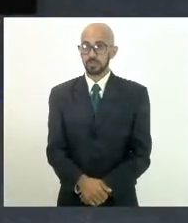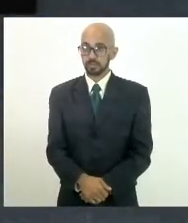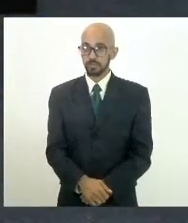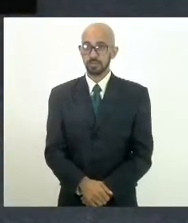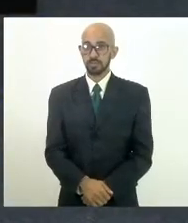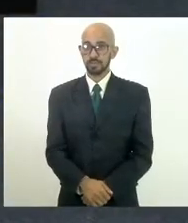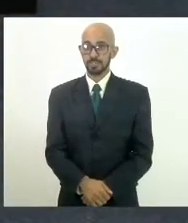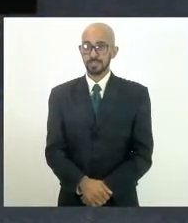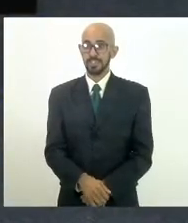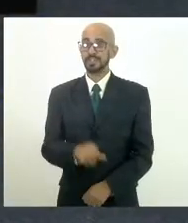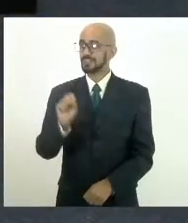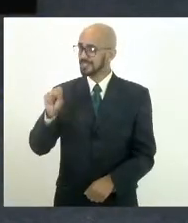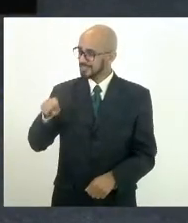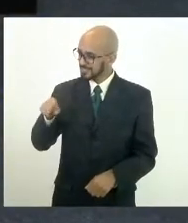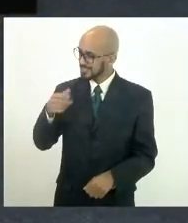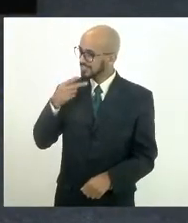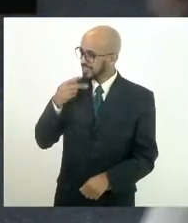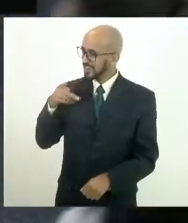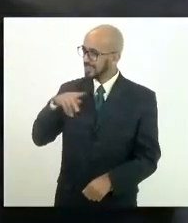Eu já tinha dado o parecer.